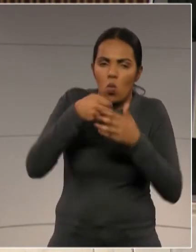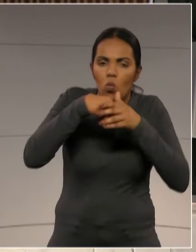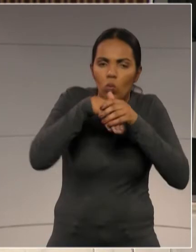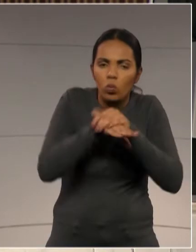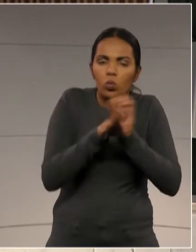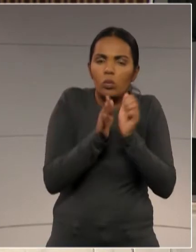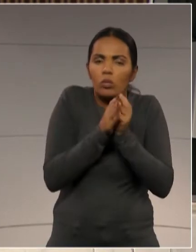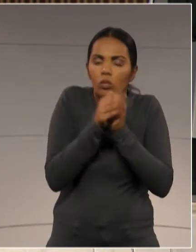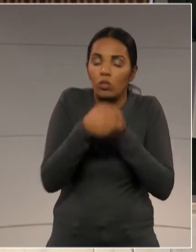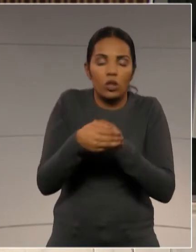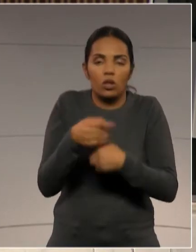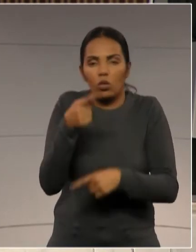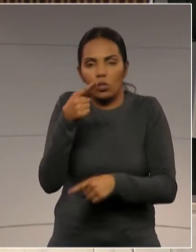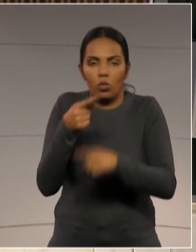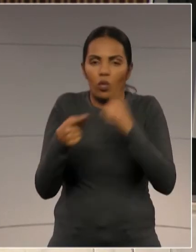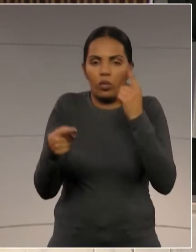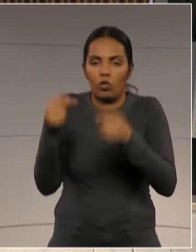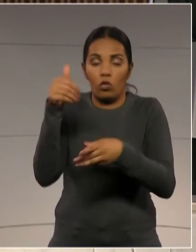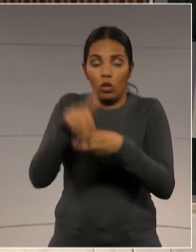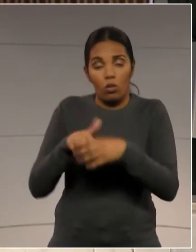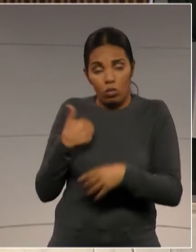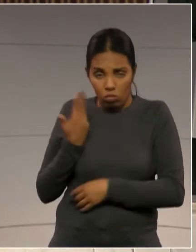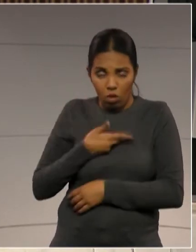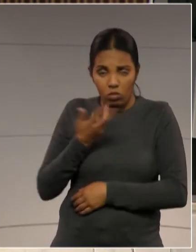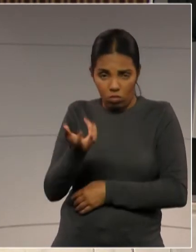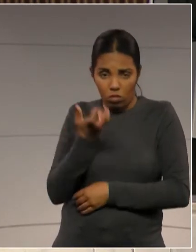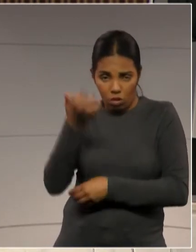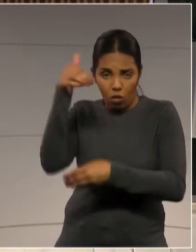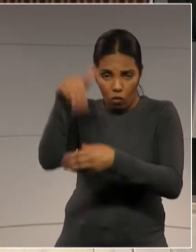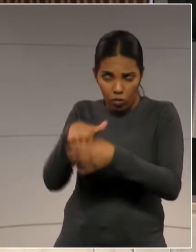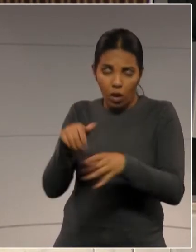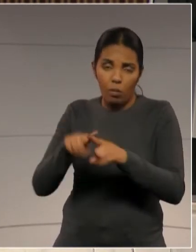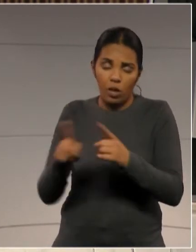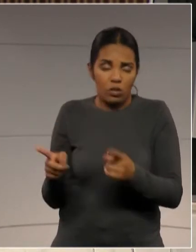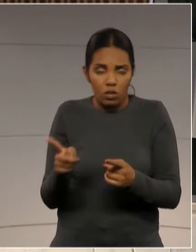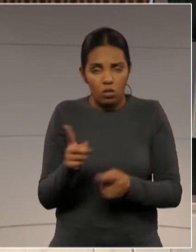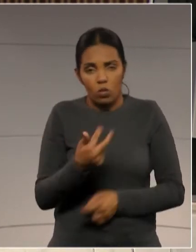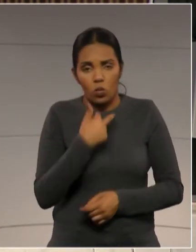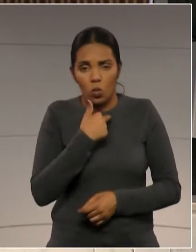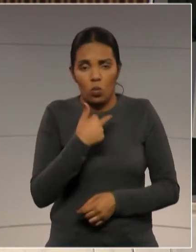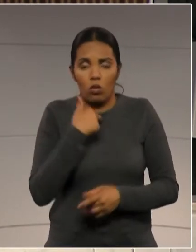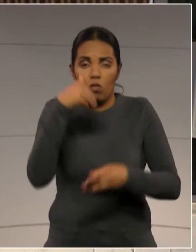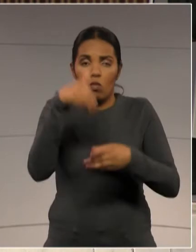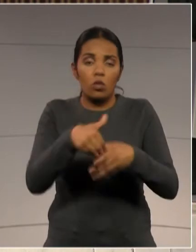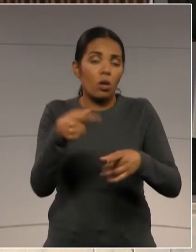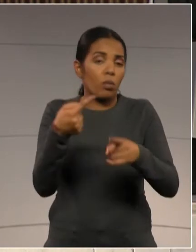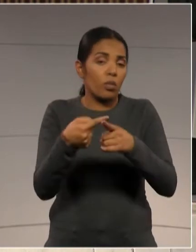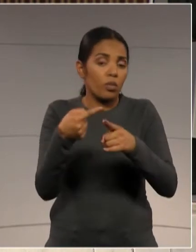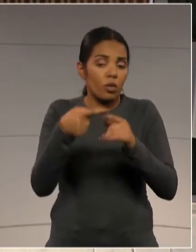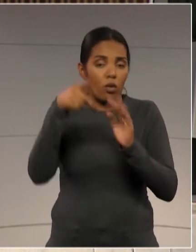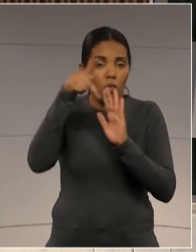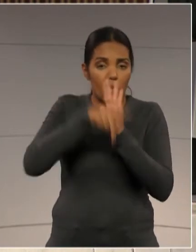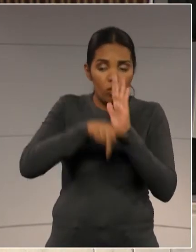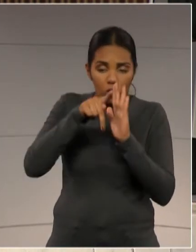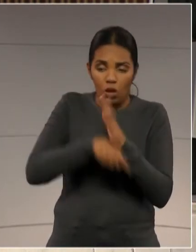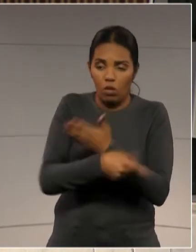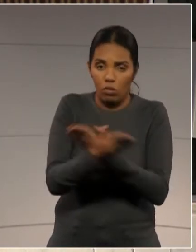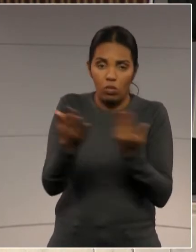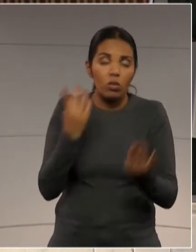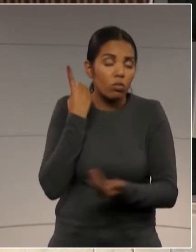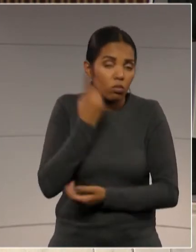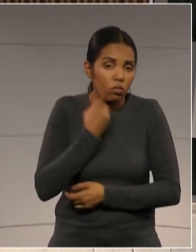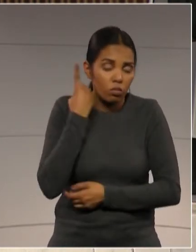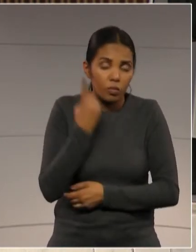nos impedirá de votar, embora quiséssemos, favorável a ele. Esse projeto, senhor presidente, senhores deputados,